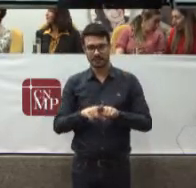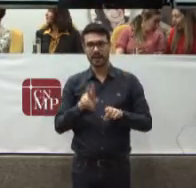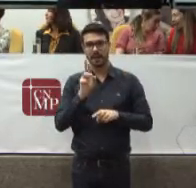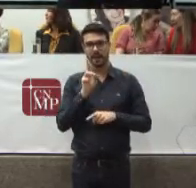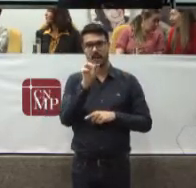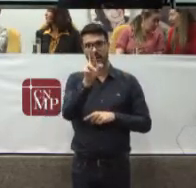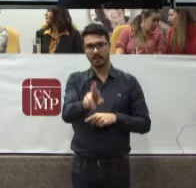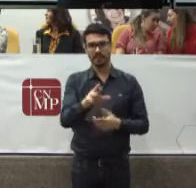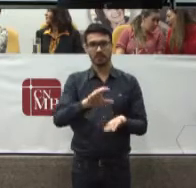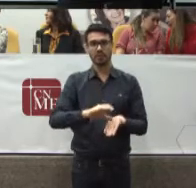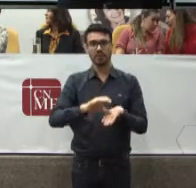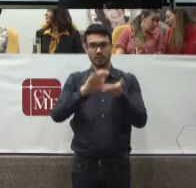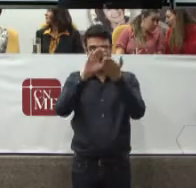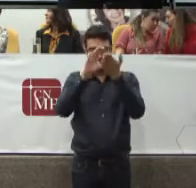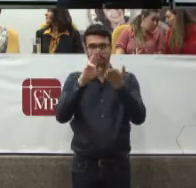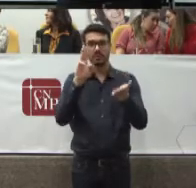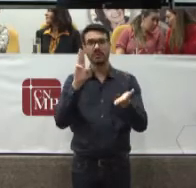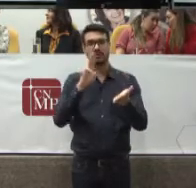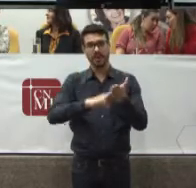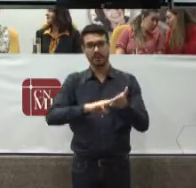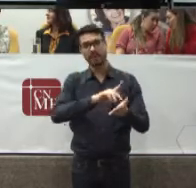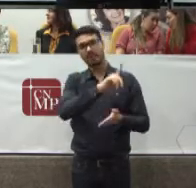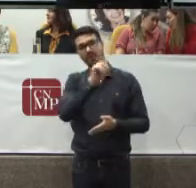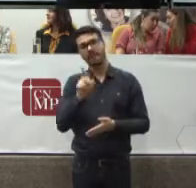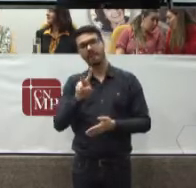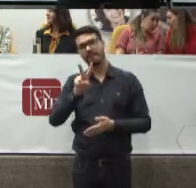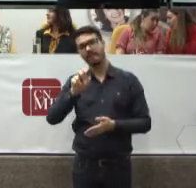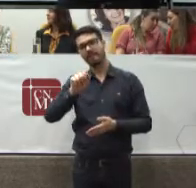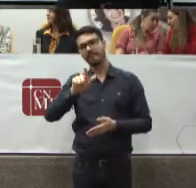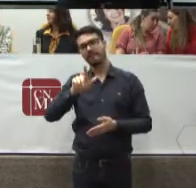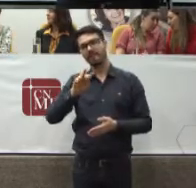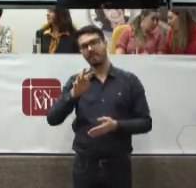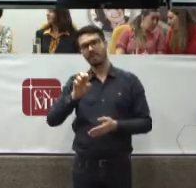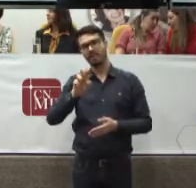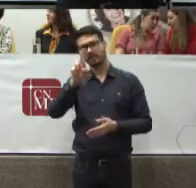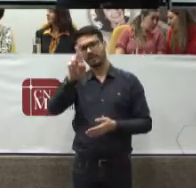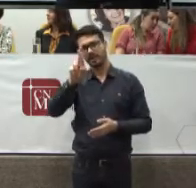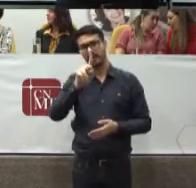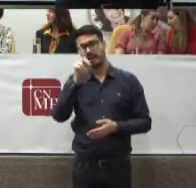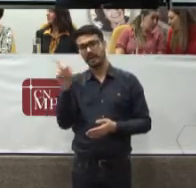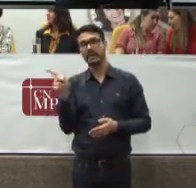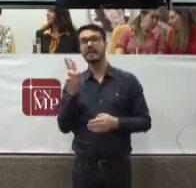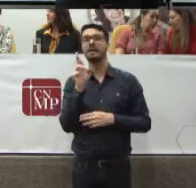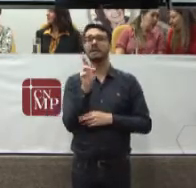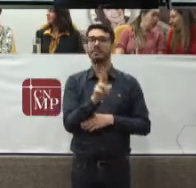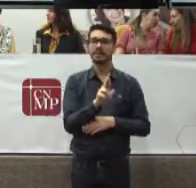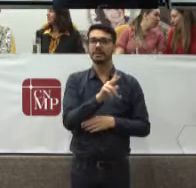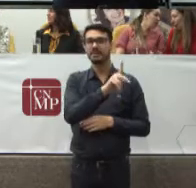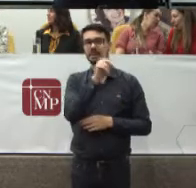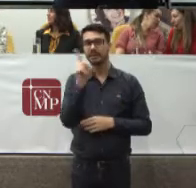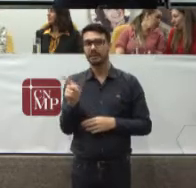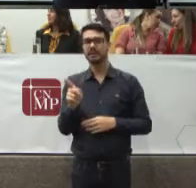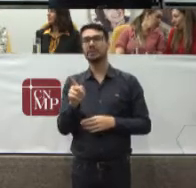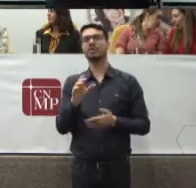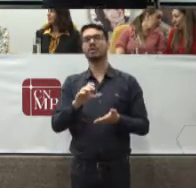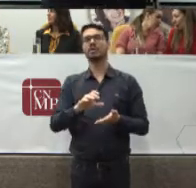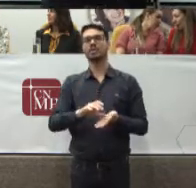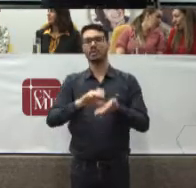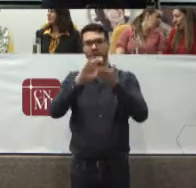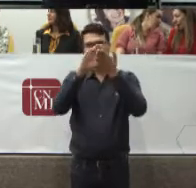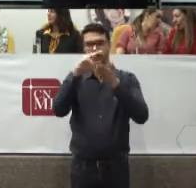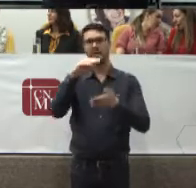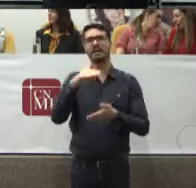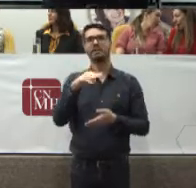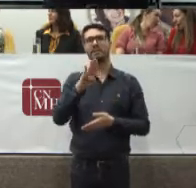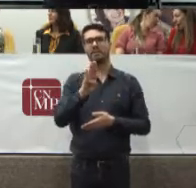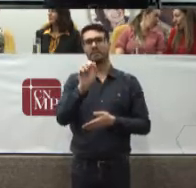Do Conselheiro Walter Schwenkne Que aqui hoje Representa o Conselheiro Bandeira E é O presidente Da